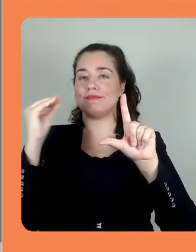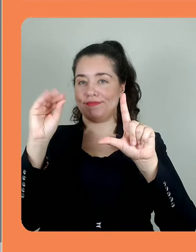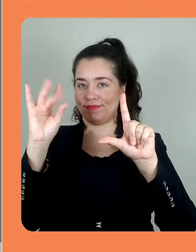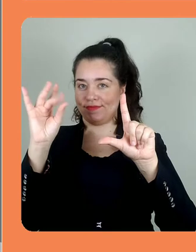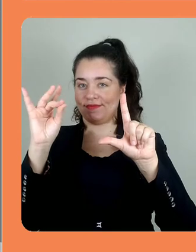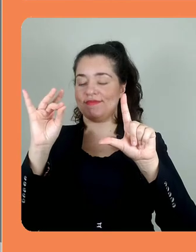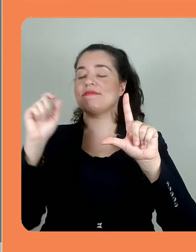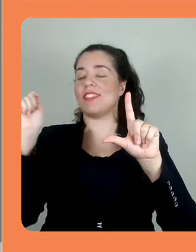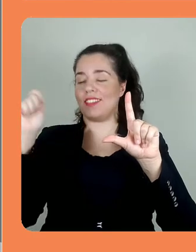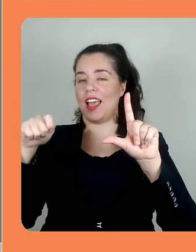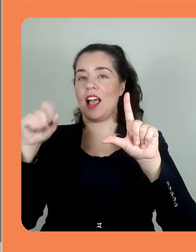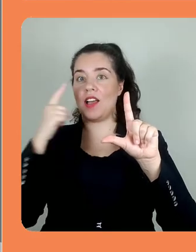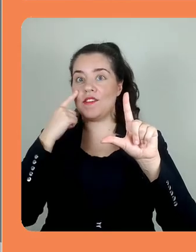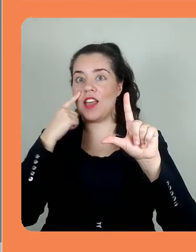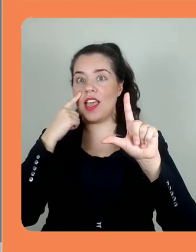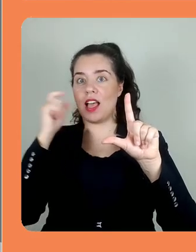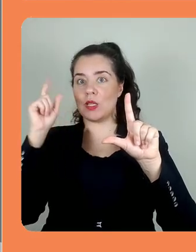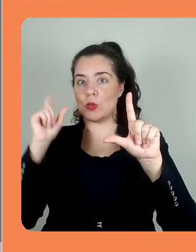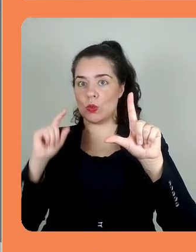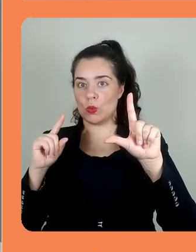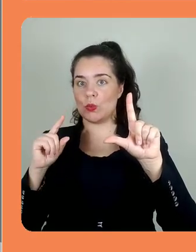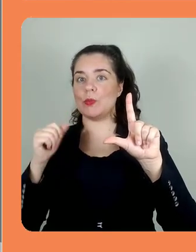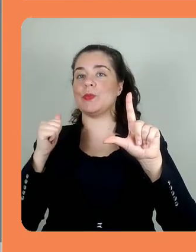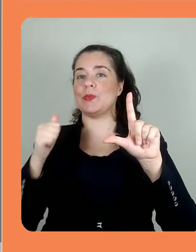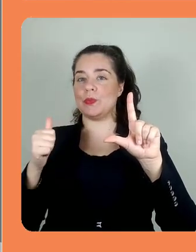Dei um espaço para vocês verem o que eu colei aqui.